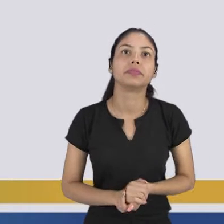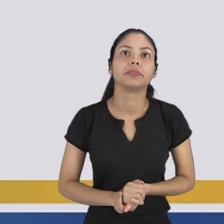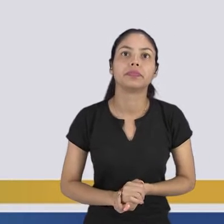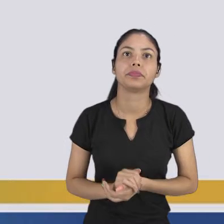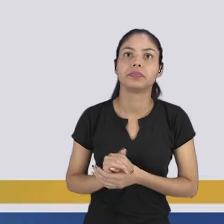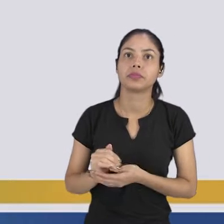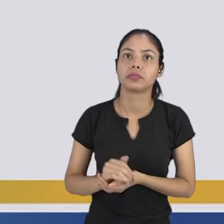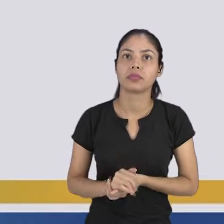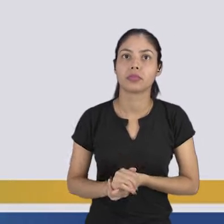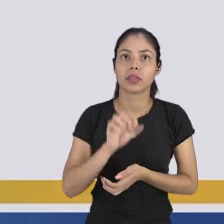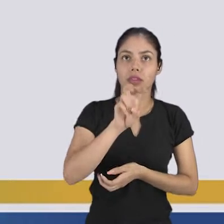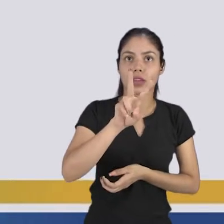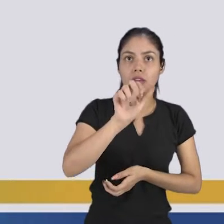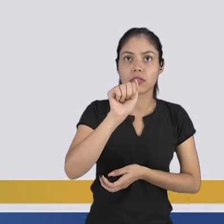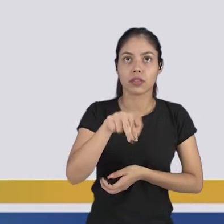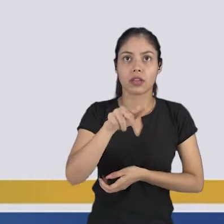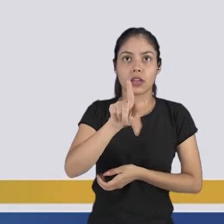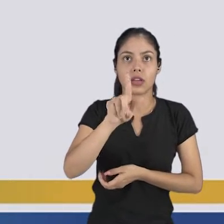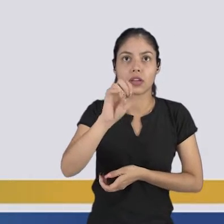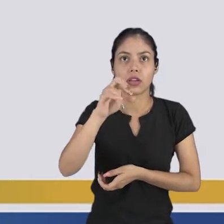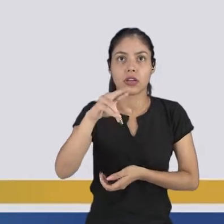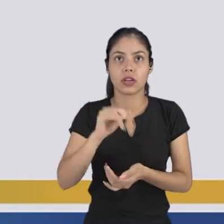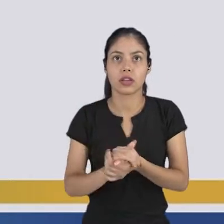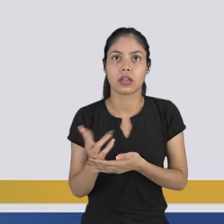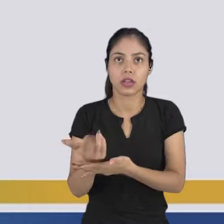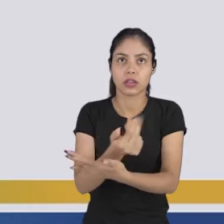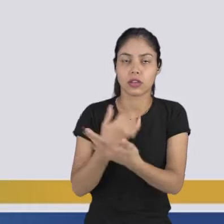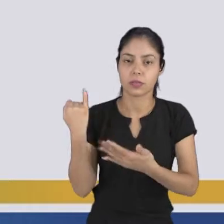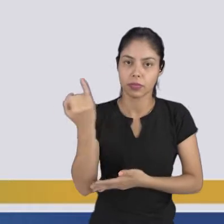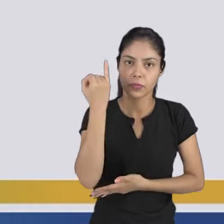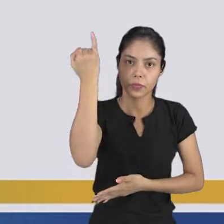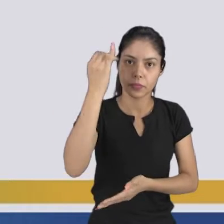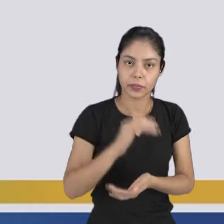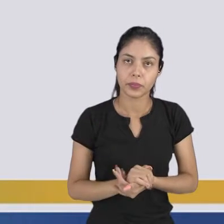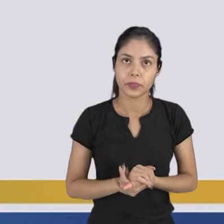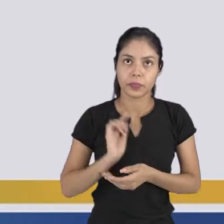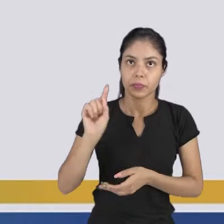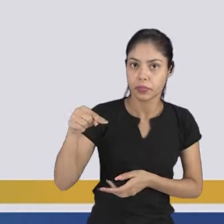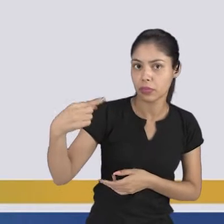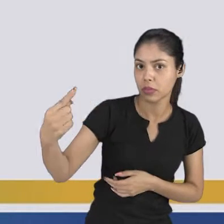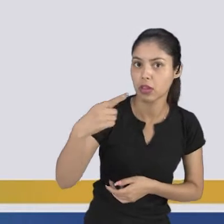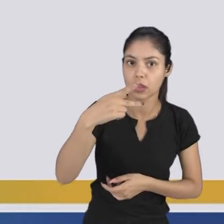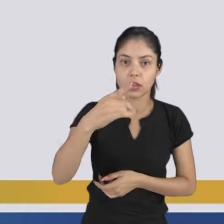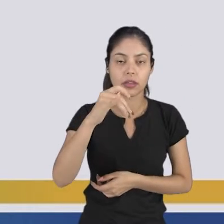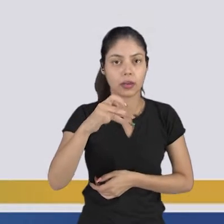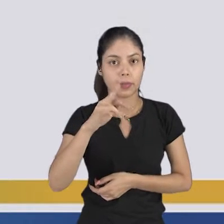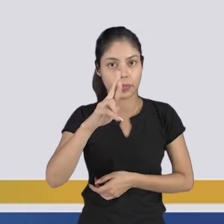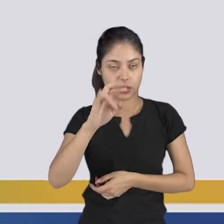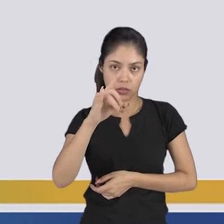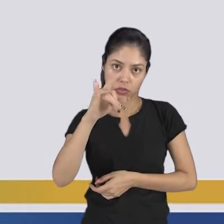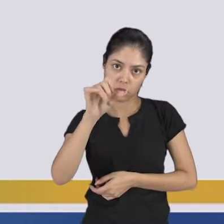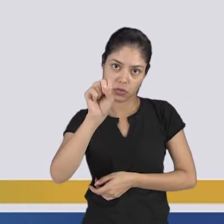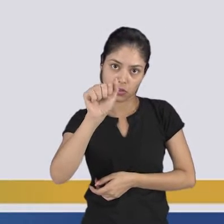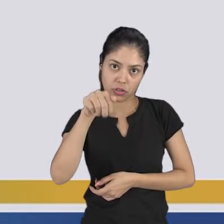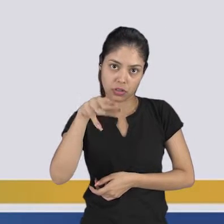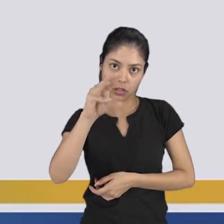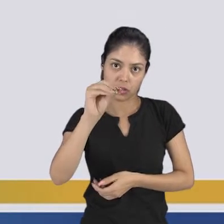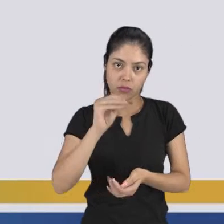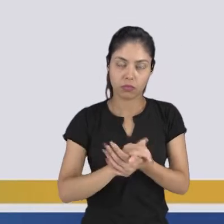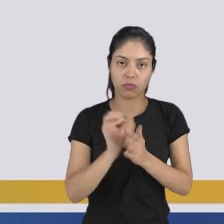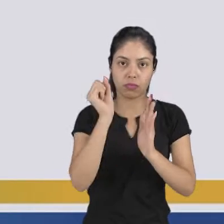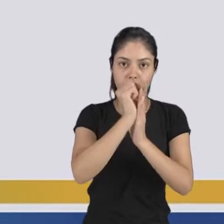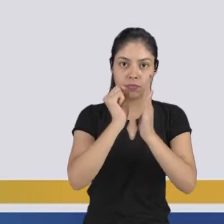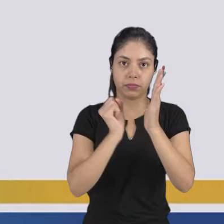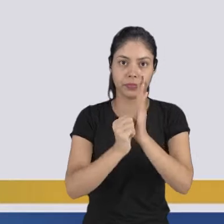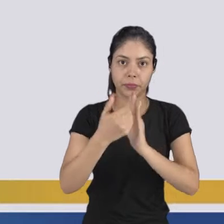obras de Van Gogh. Van Gogh, o artista importante do pós-impressionismo, lá do finalzinho do século XIX para